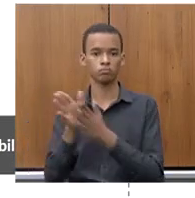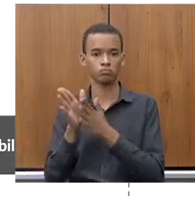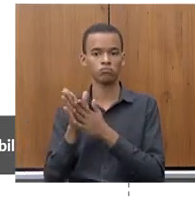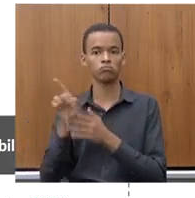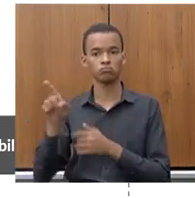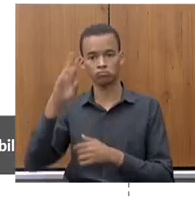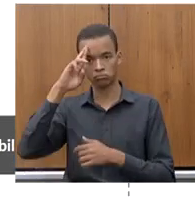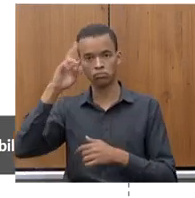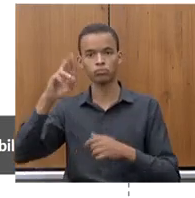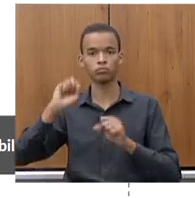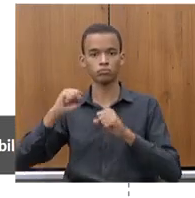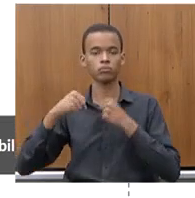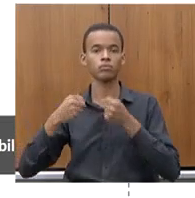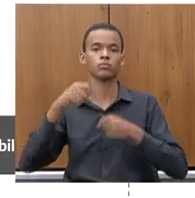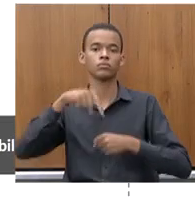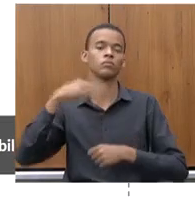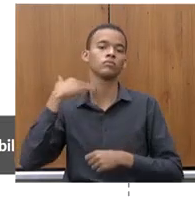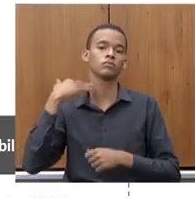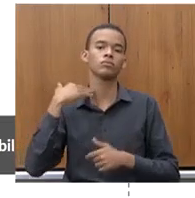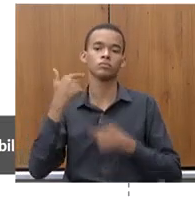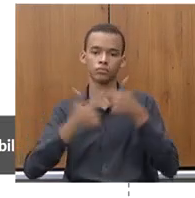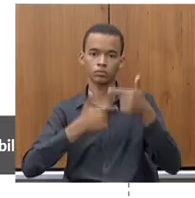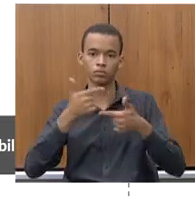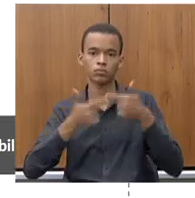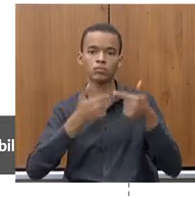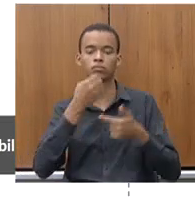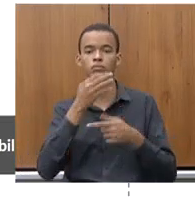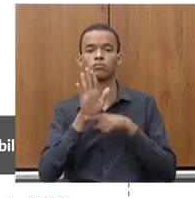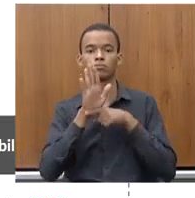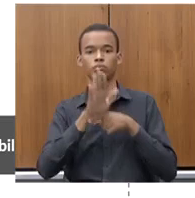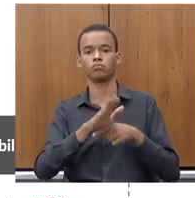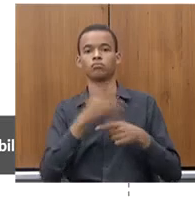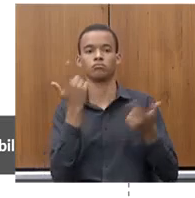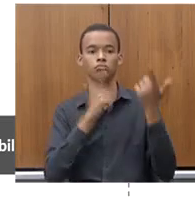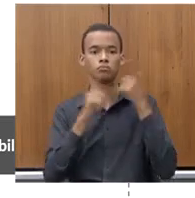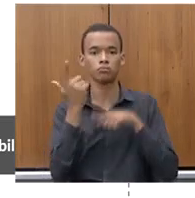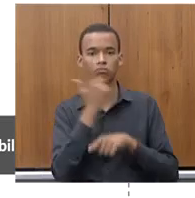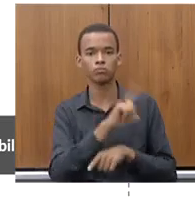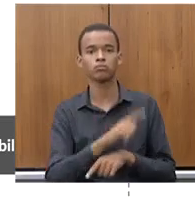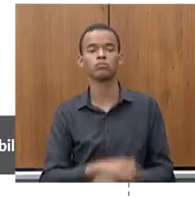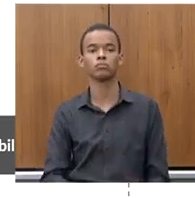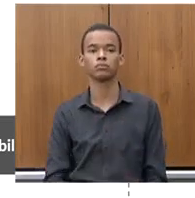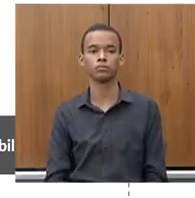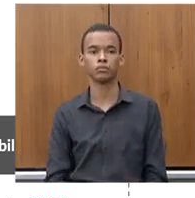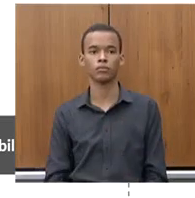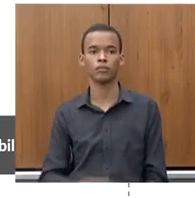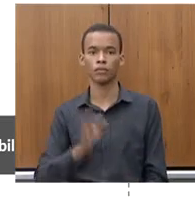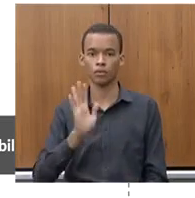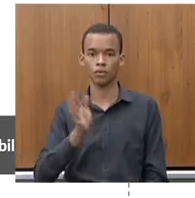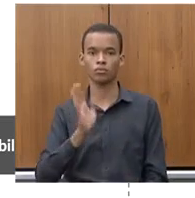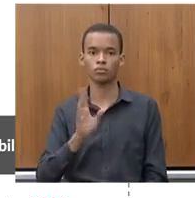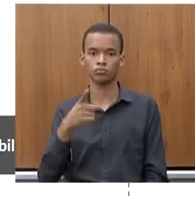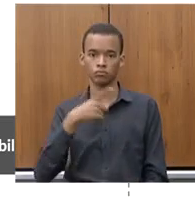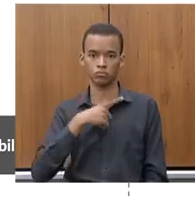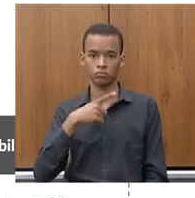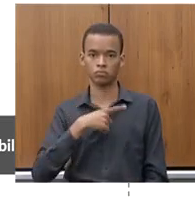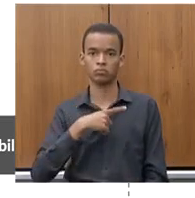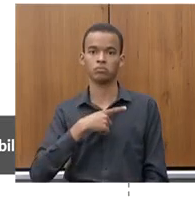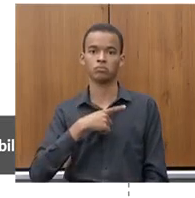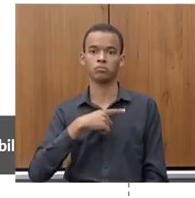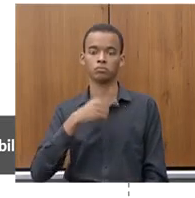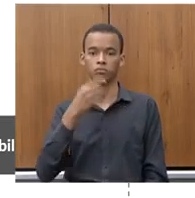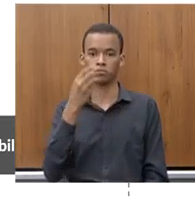bastante para os resultados atingidos. Tiveram três premiações